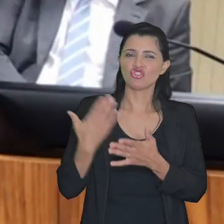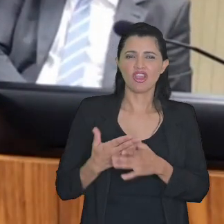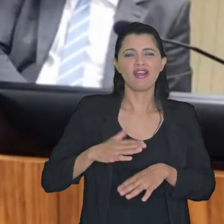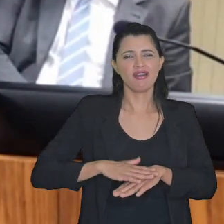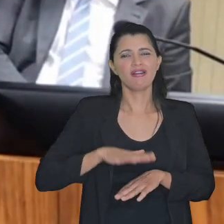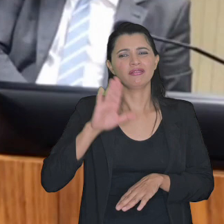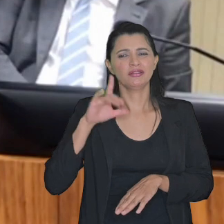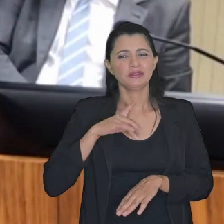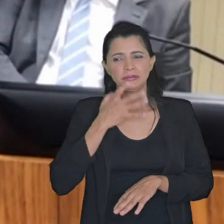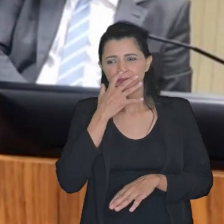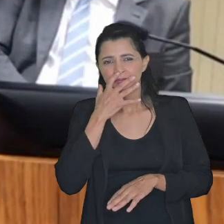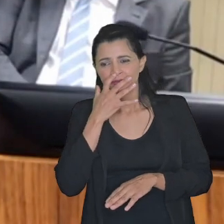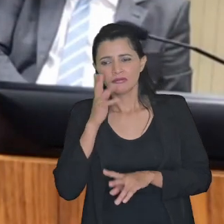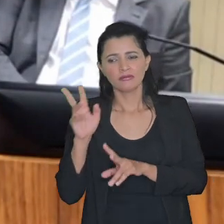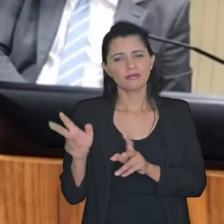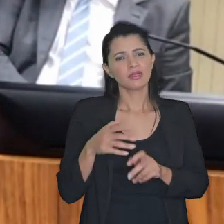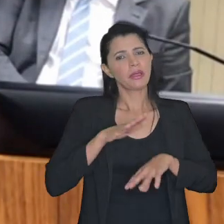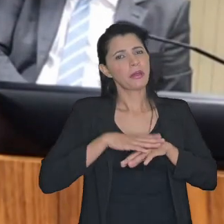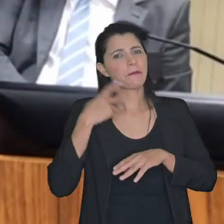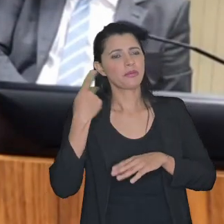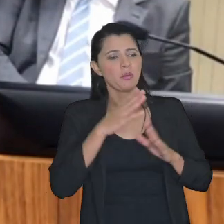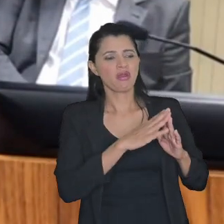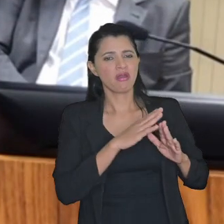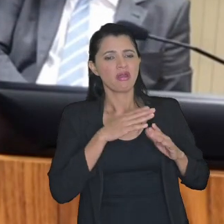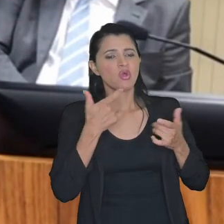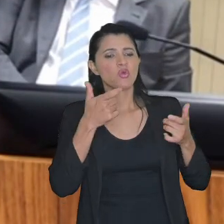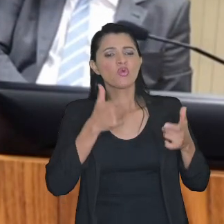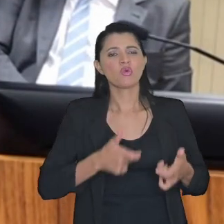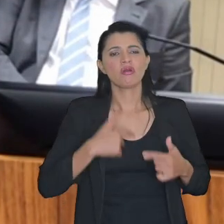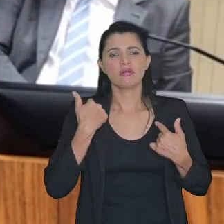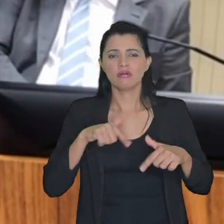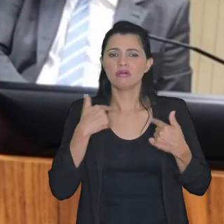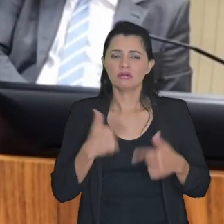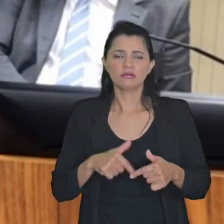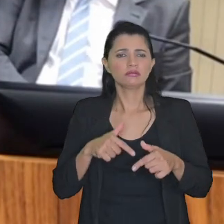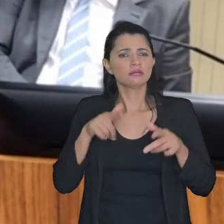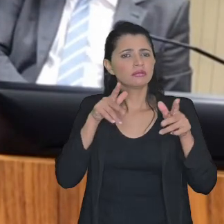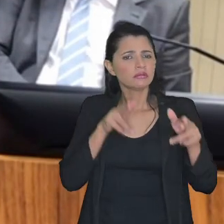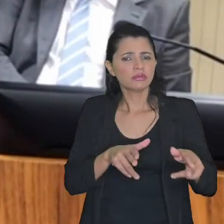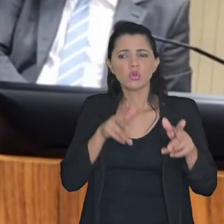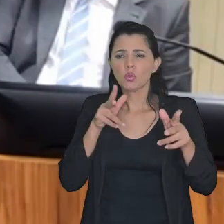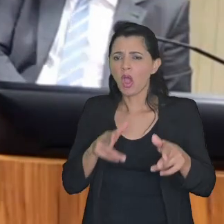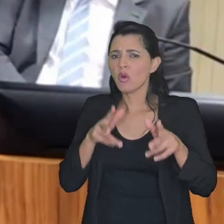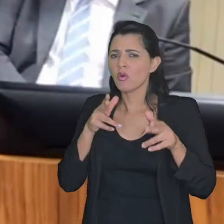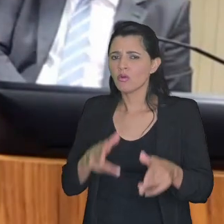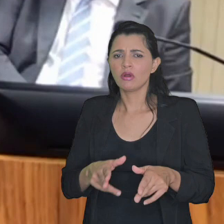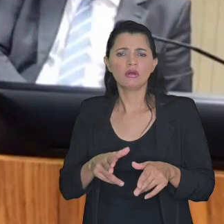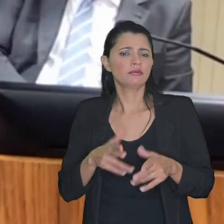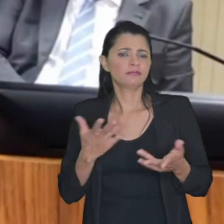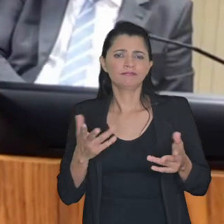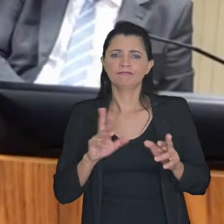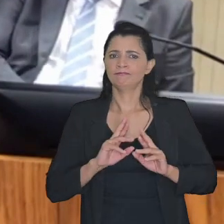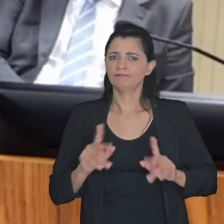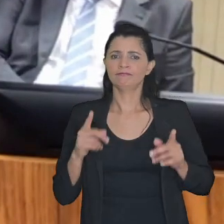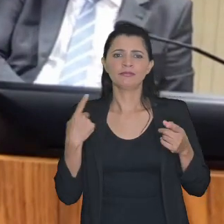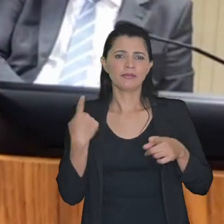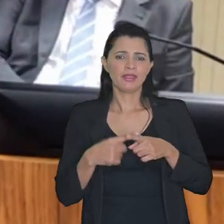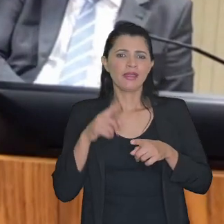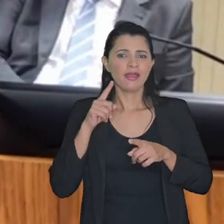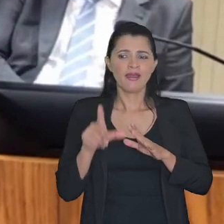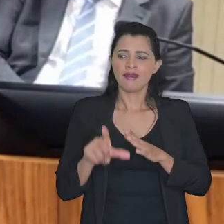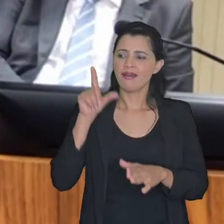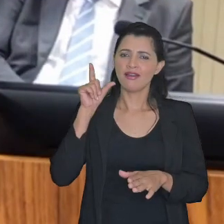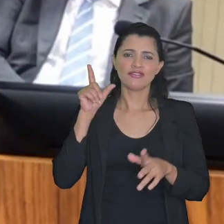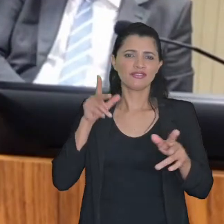o vejam ou vejam a sua própria casa a sua própria atividade exatamente nos mesmos termos que a